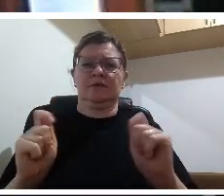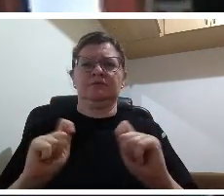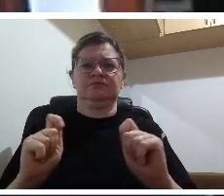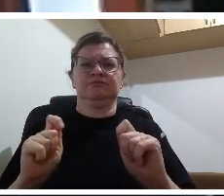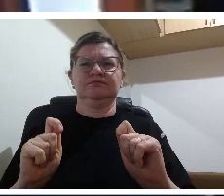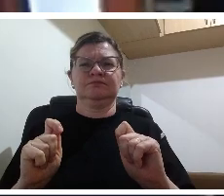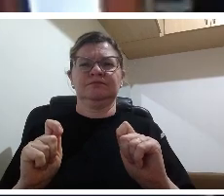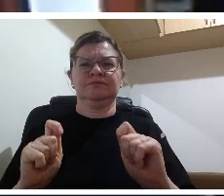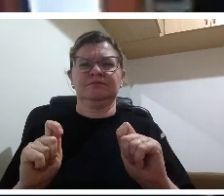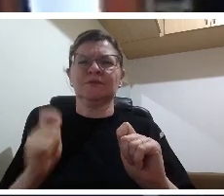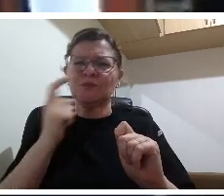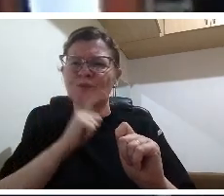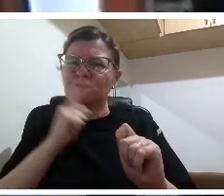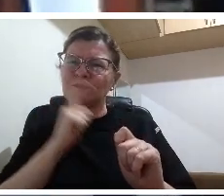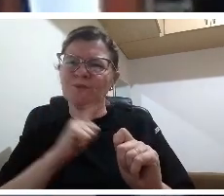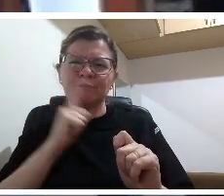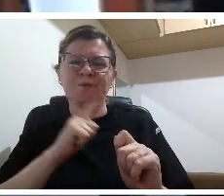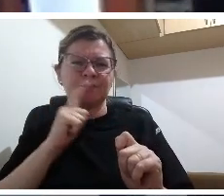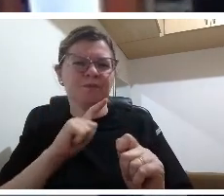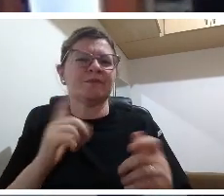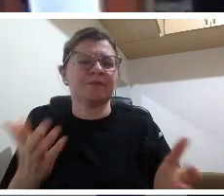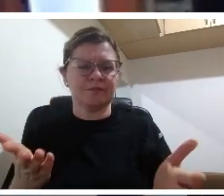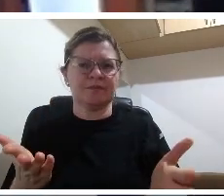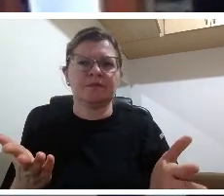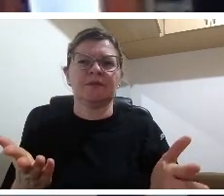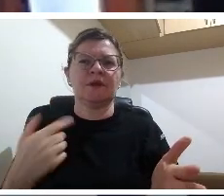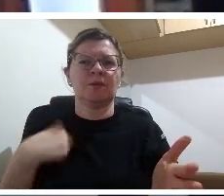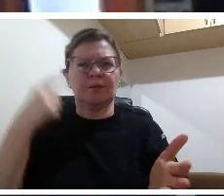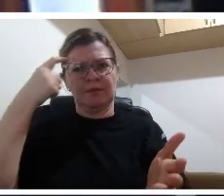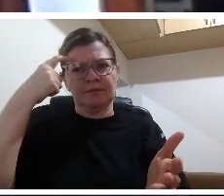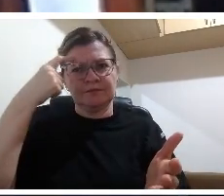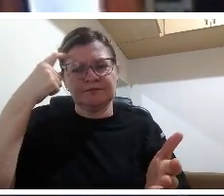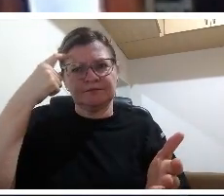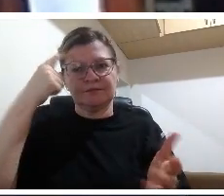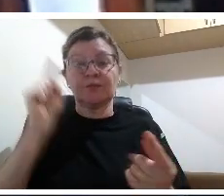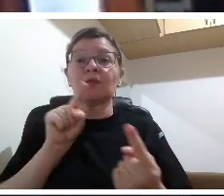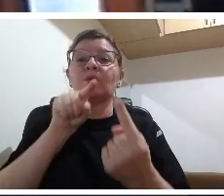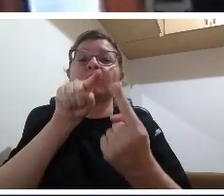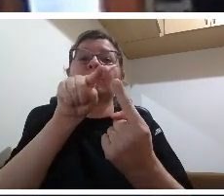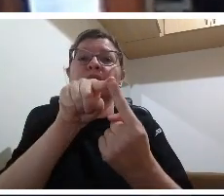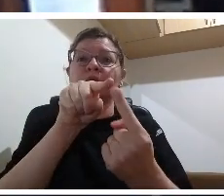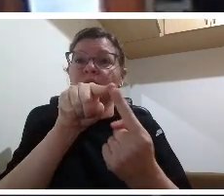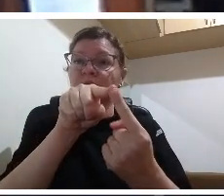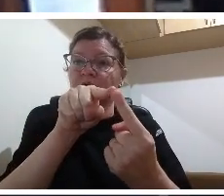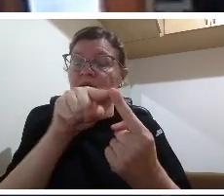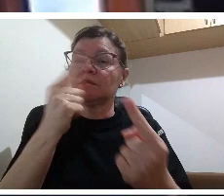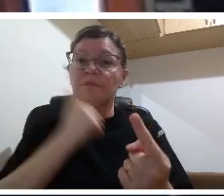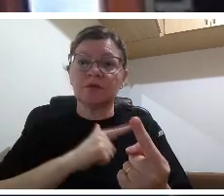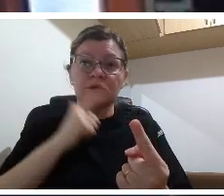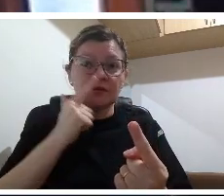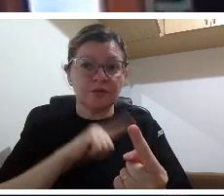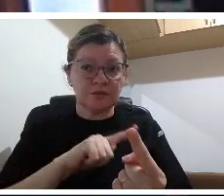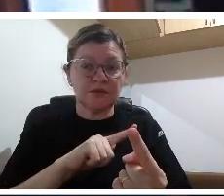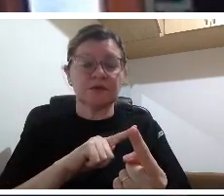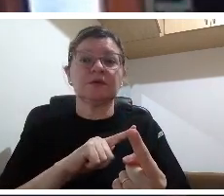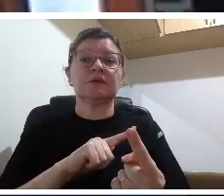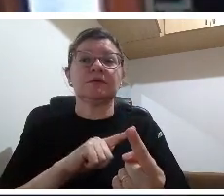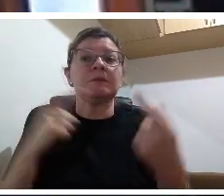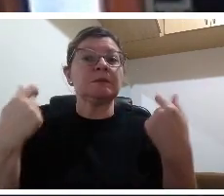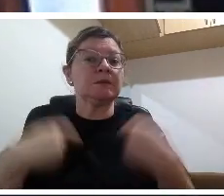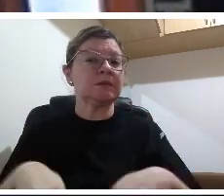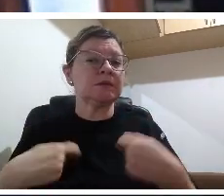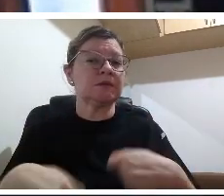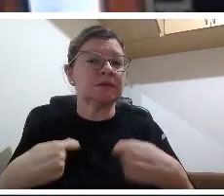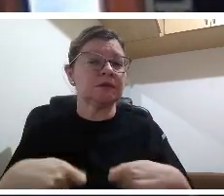o aluno aprende o que? conteúdo científico vírgula para que? qual é o uso social